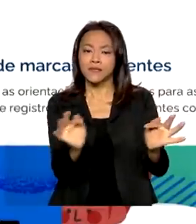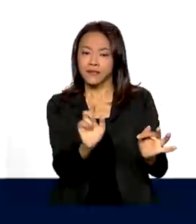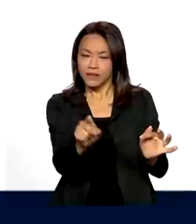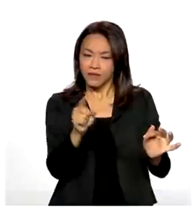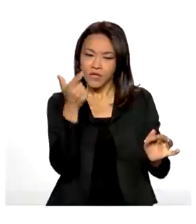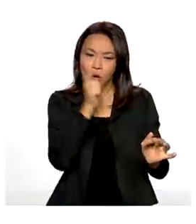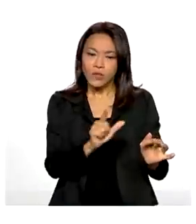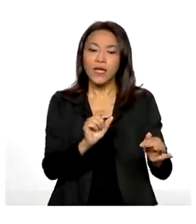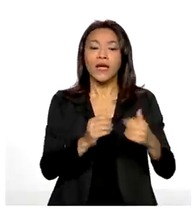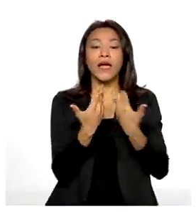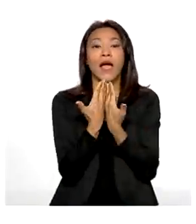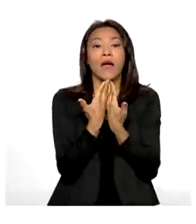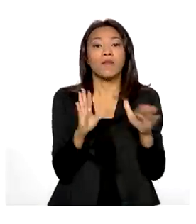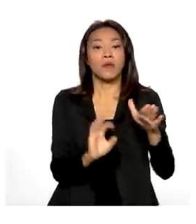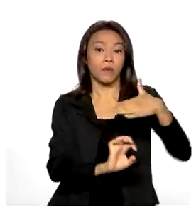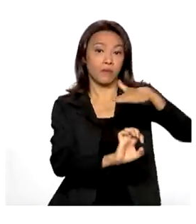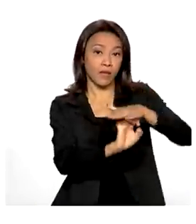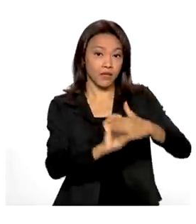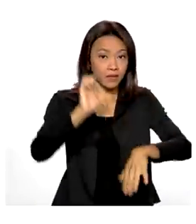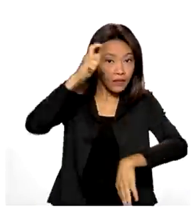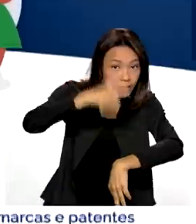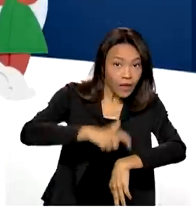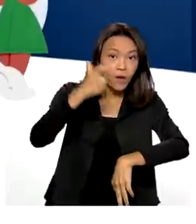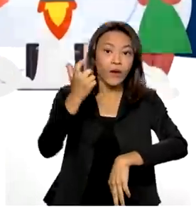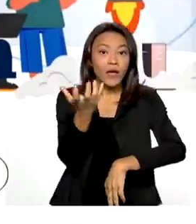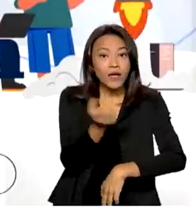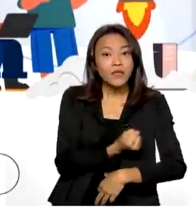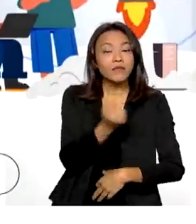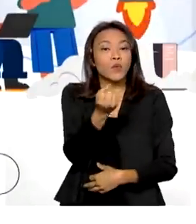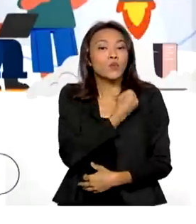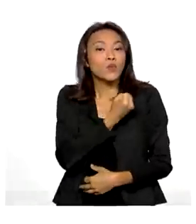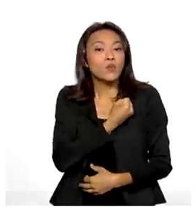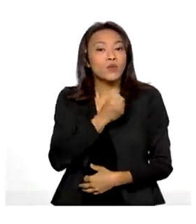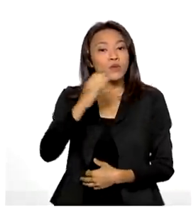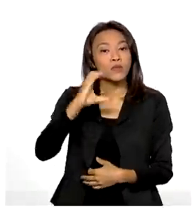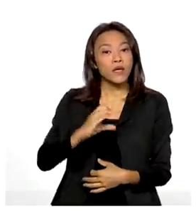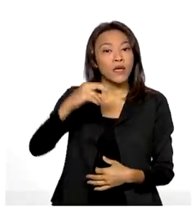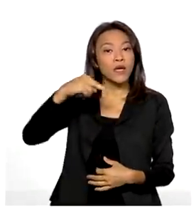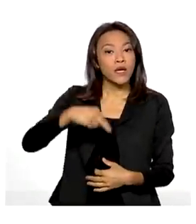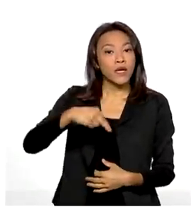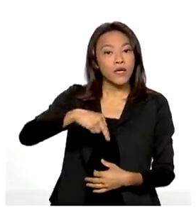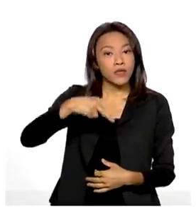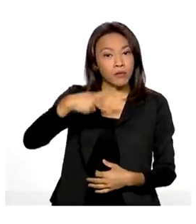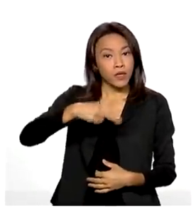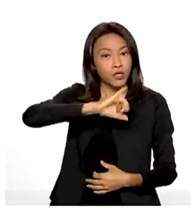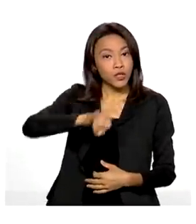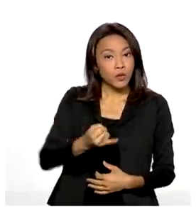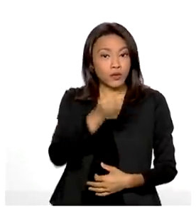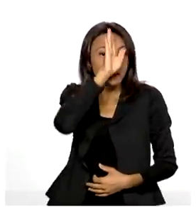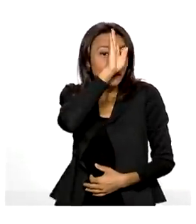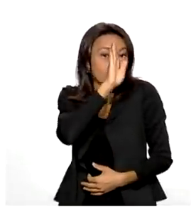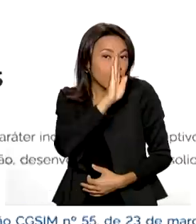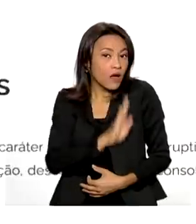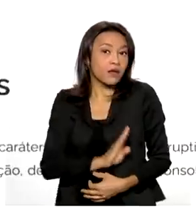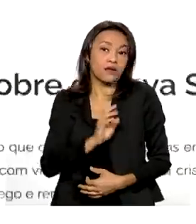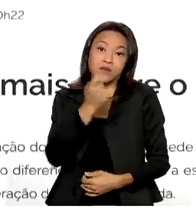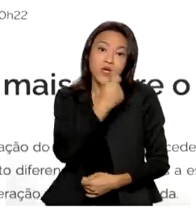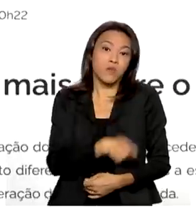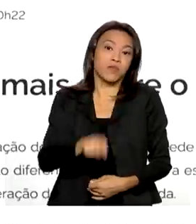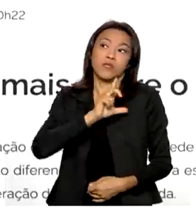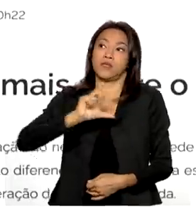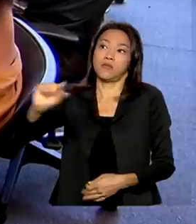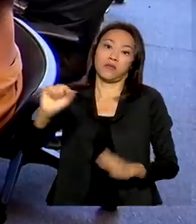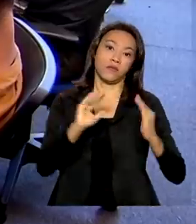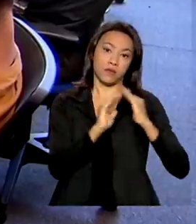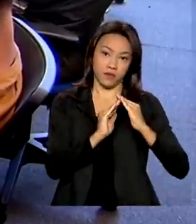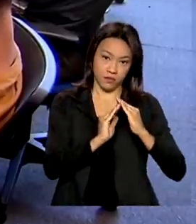uma startup e receber na hora o número do CNPJ, de forma gratuita e sem a necessidade de sair de